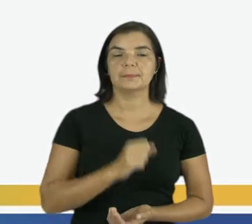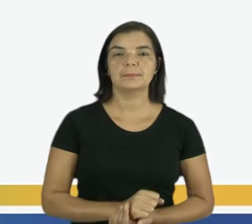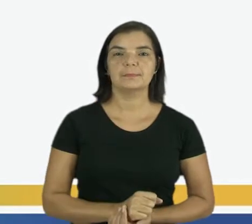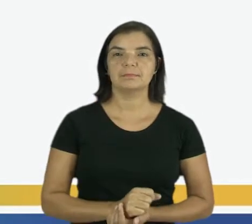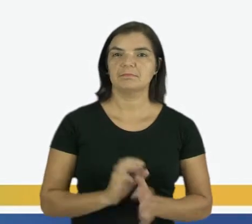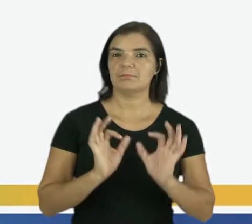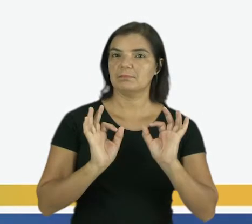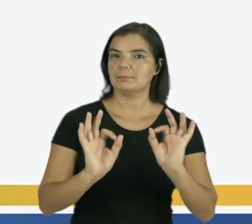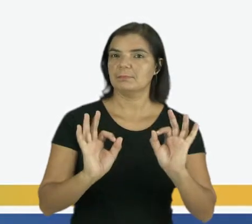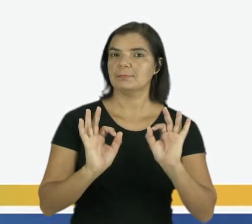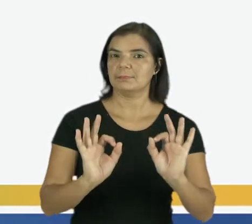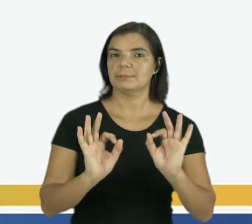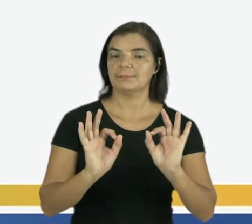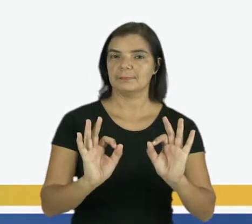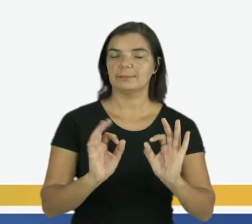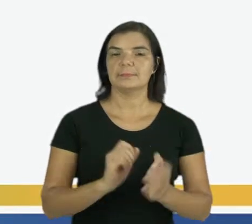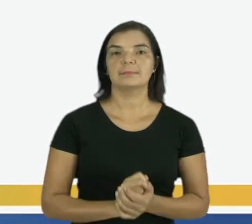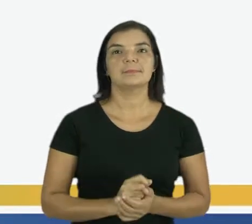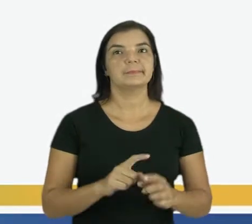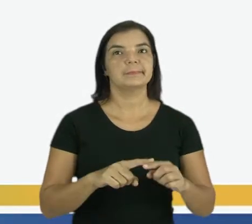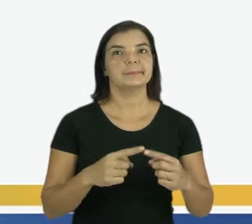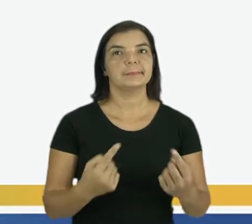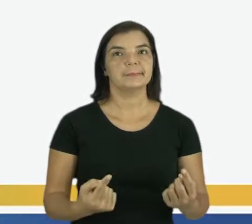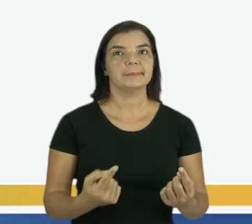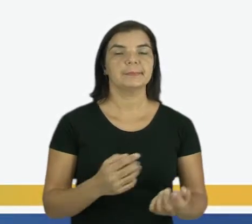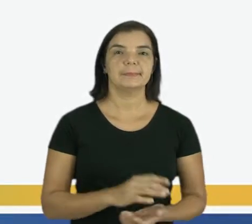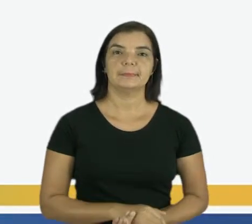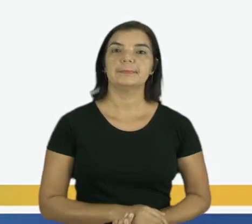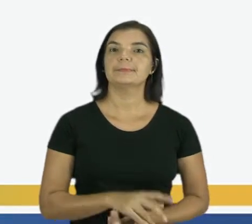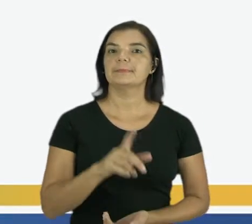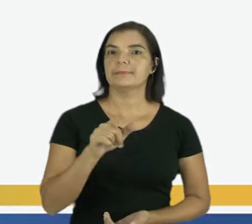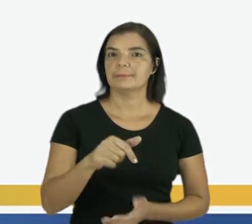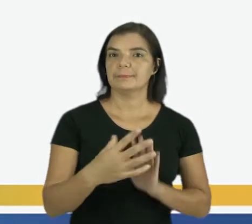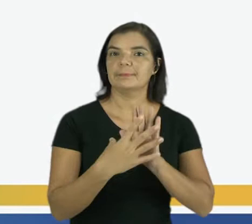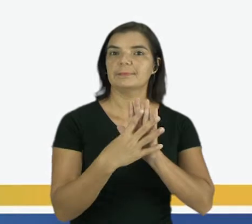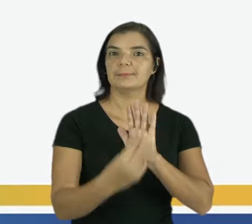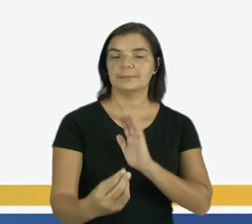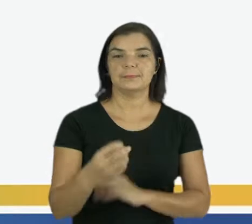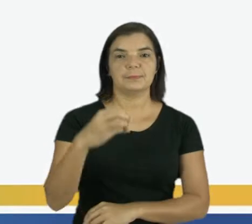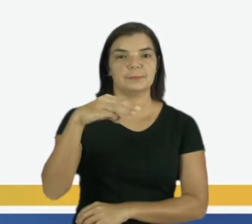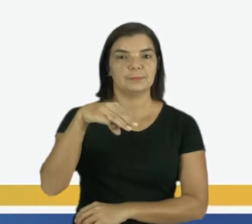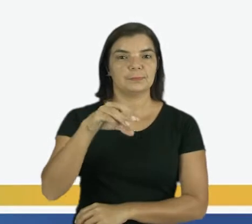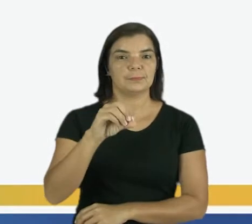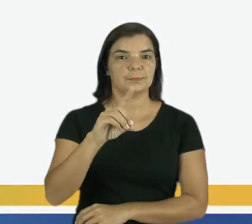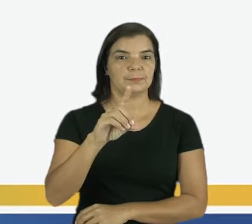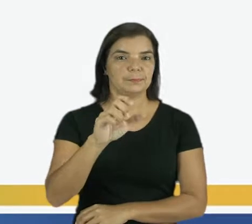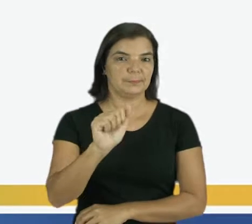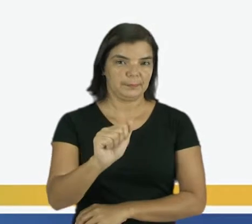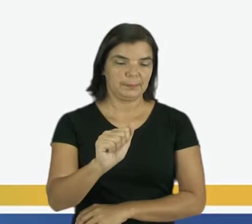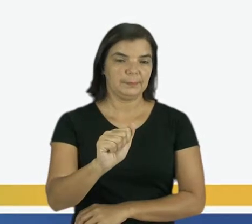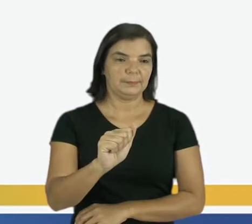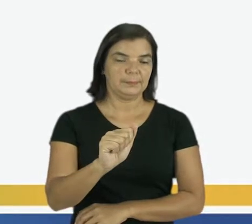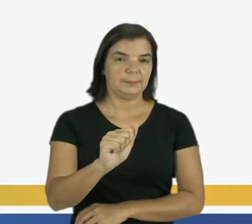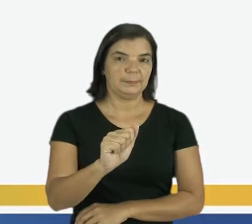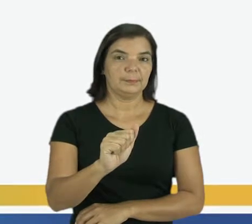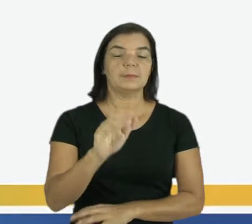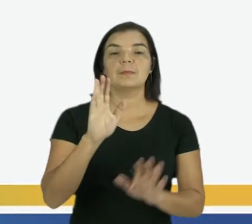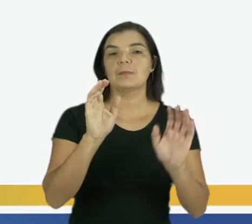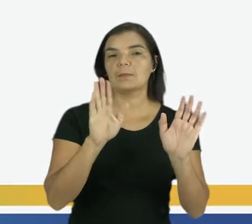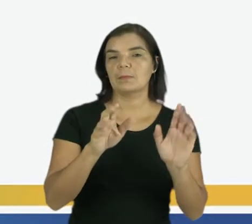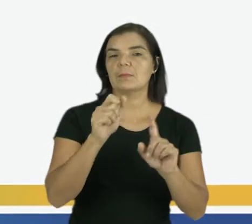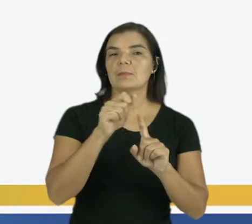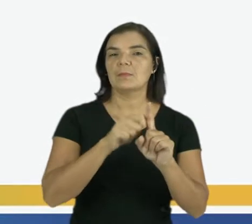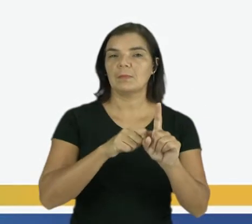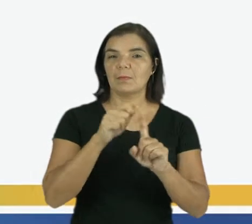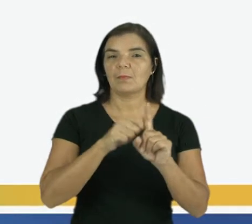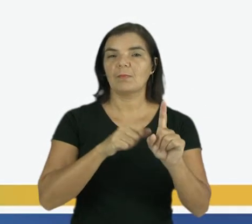elegantes, não é mesmo? Mas isso é moda. Às vezes a moda dura poucos meses.